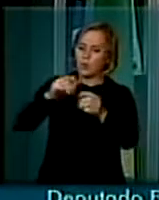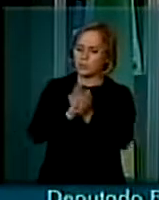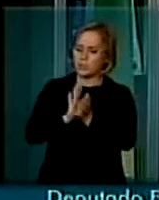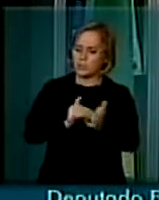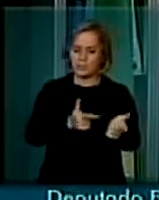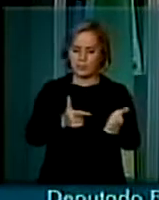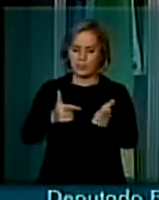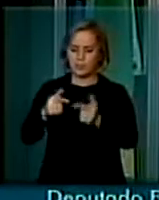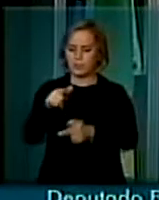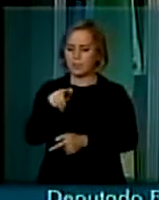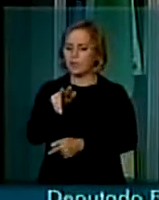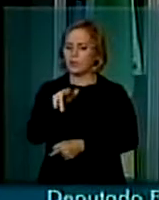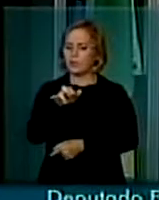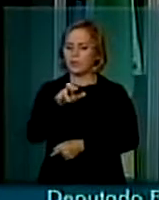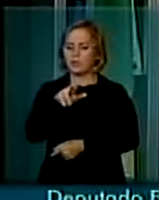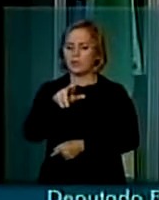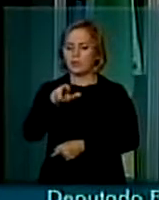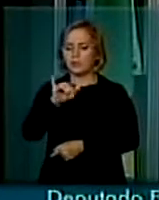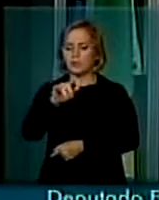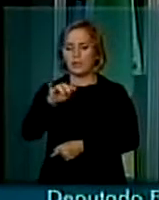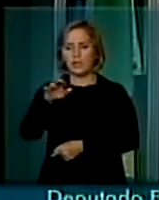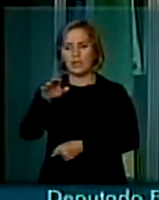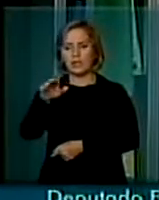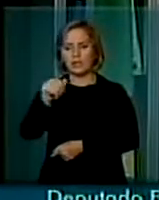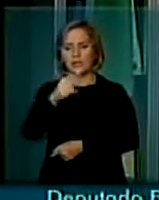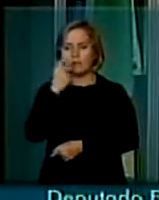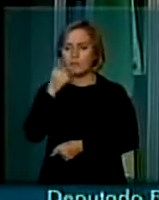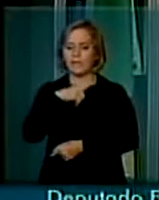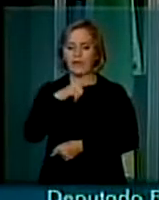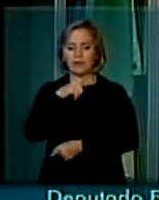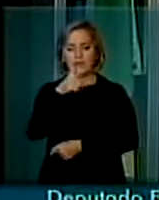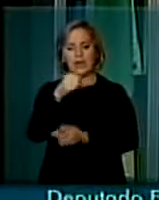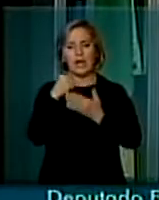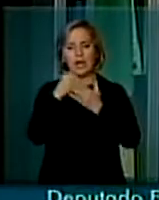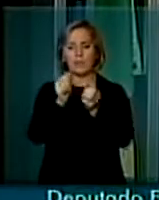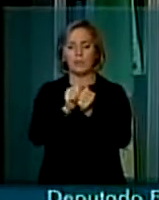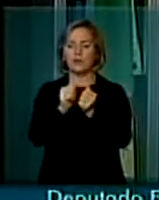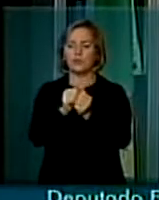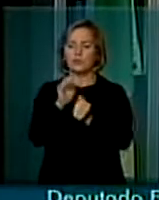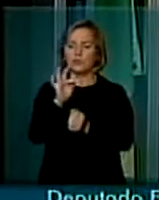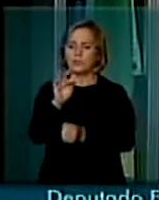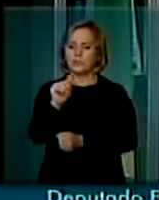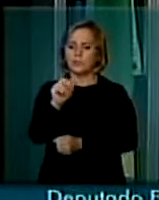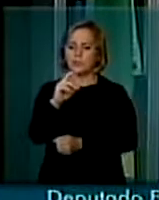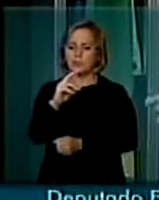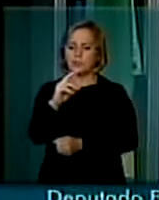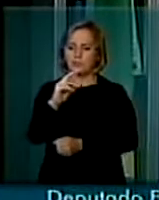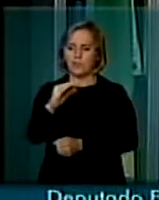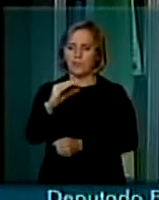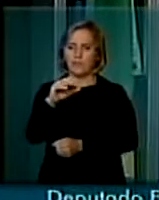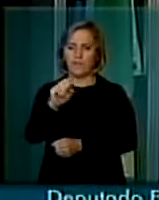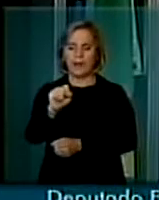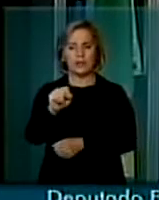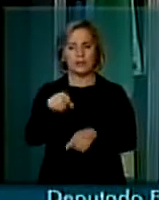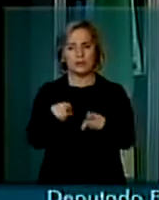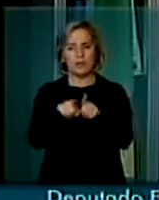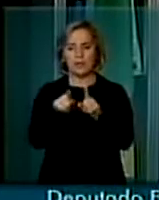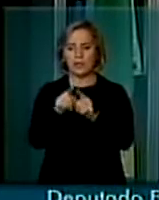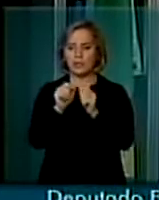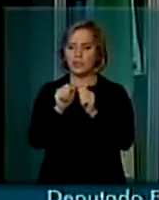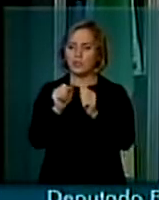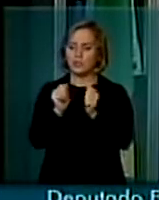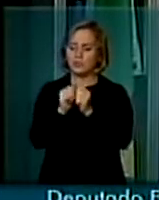lá, segundo o apoio das FARC, envolvida numa região de Rondônia, as barbas da Polícia Federal,